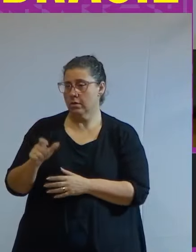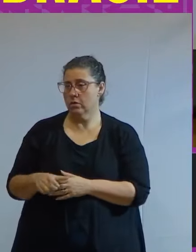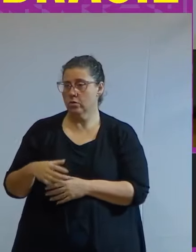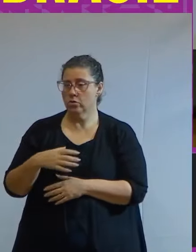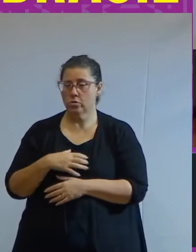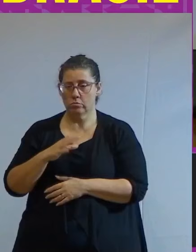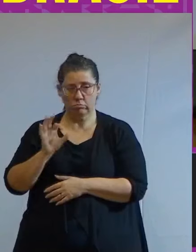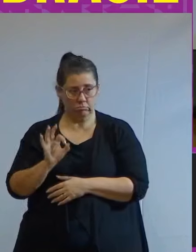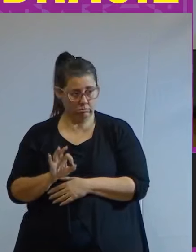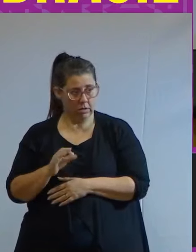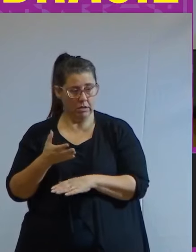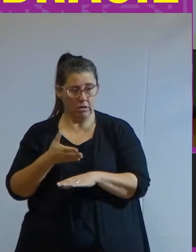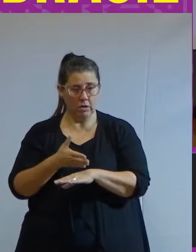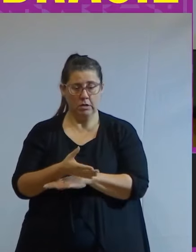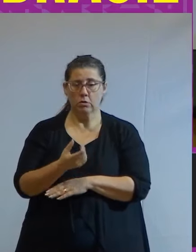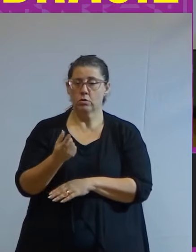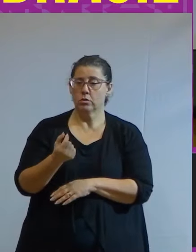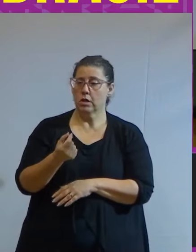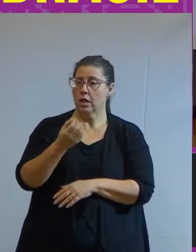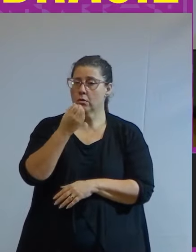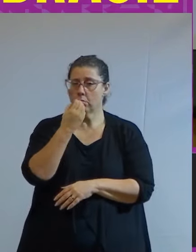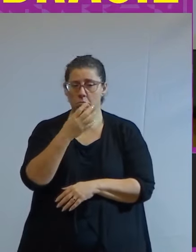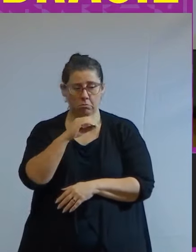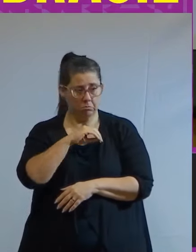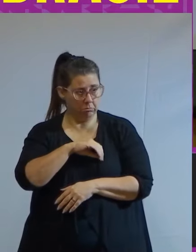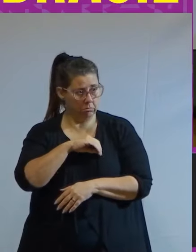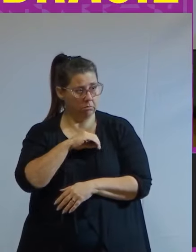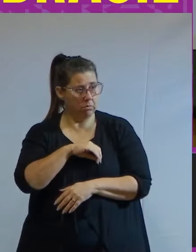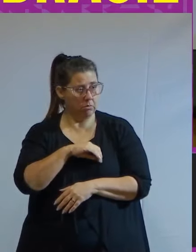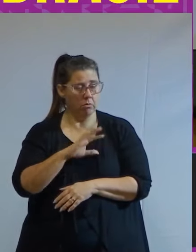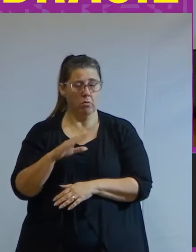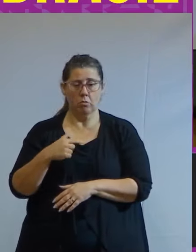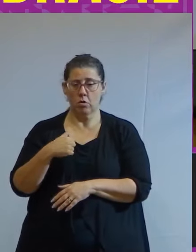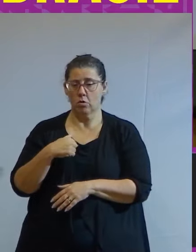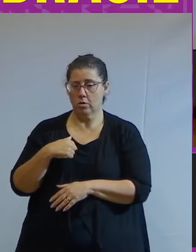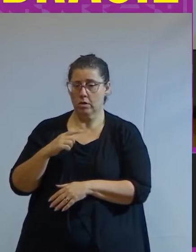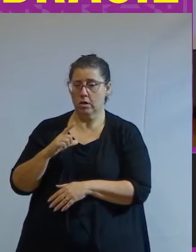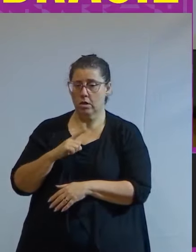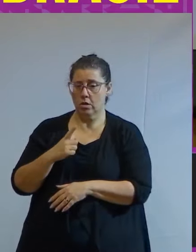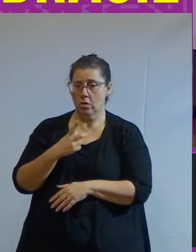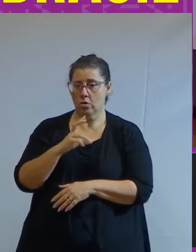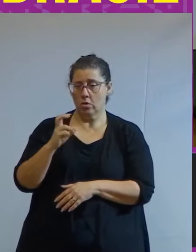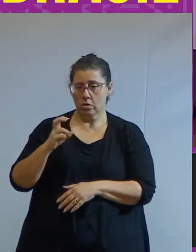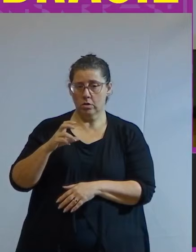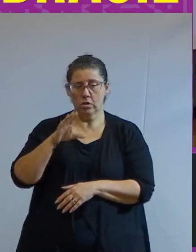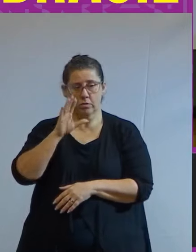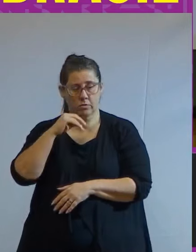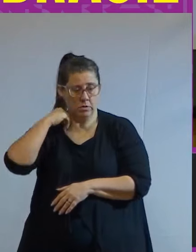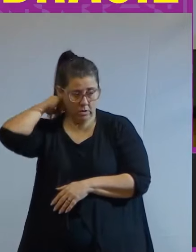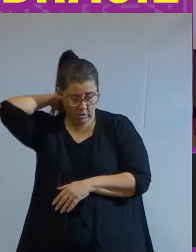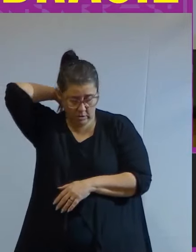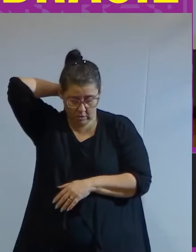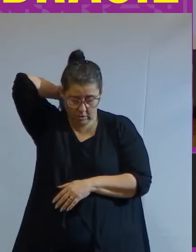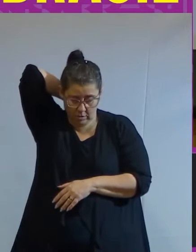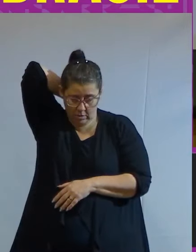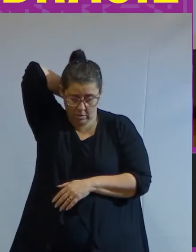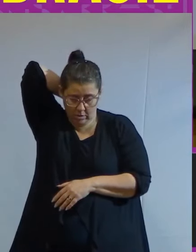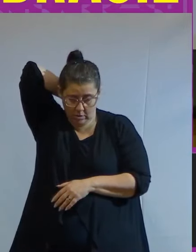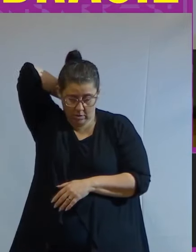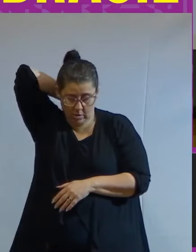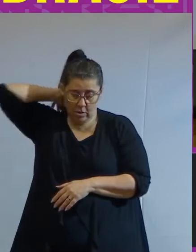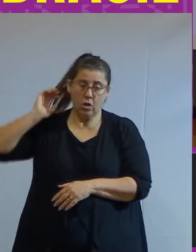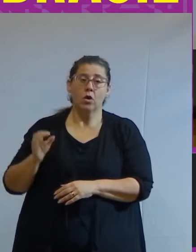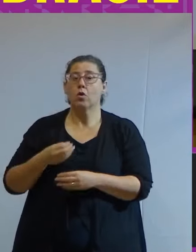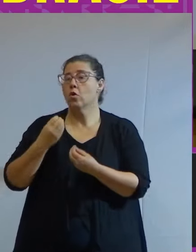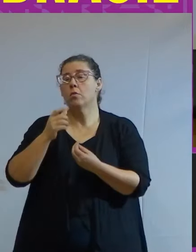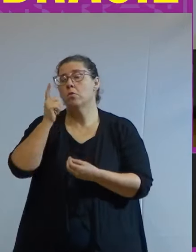um acesso a um salário digno porque como eu tenho atualmente 15 funcionários como é que eu consigo ter acesso ao crédito para